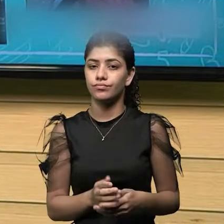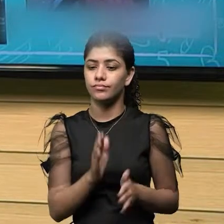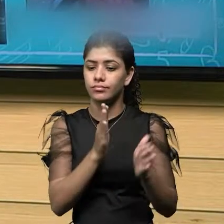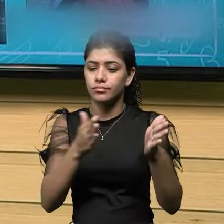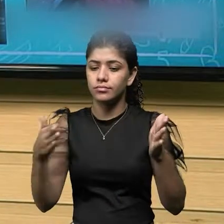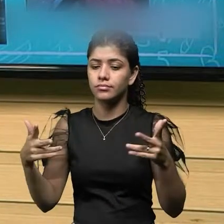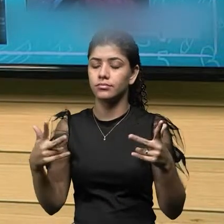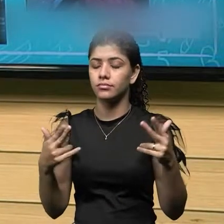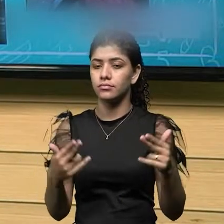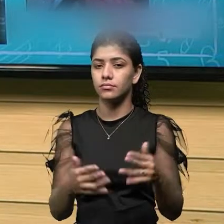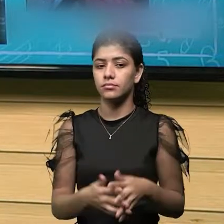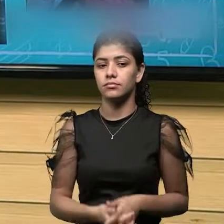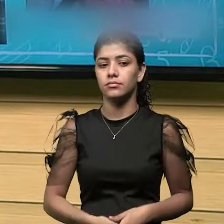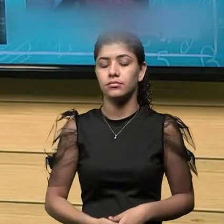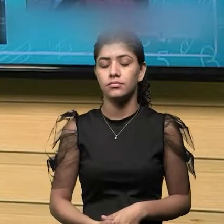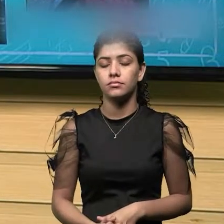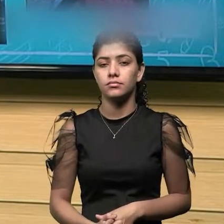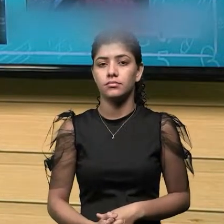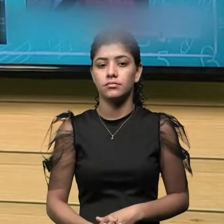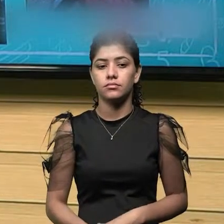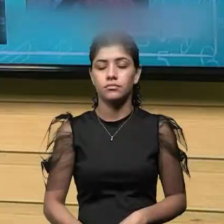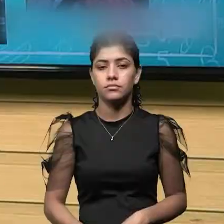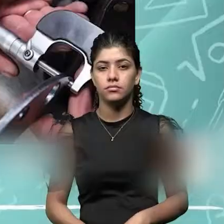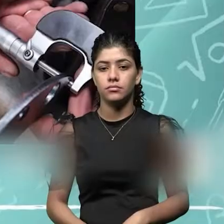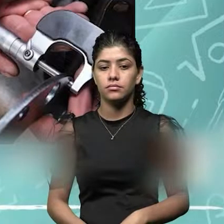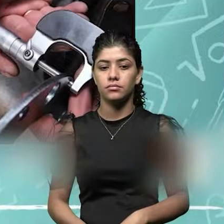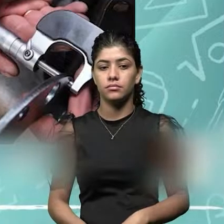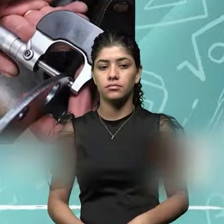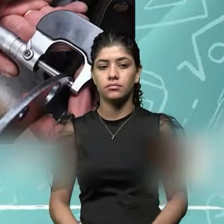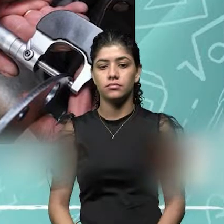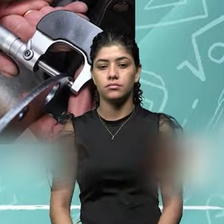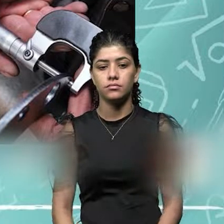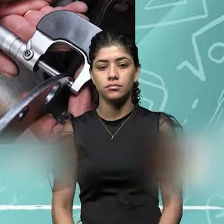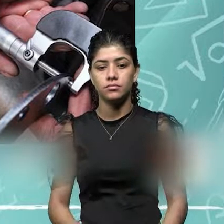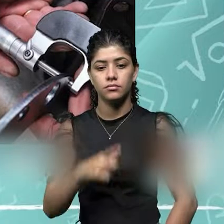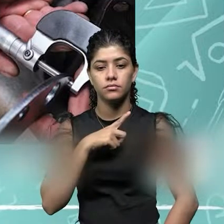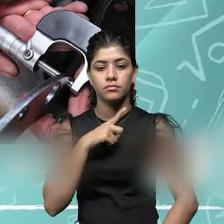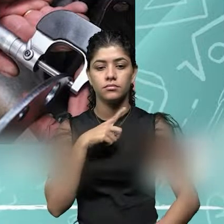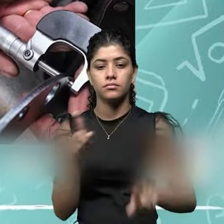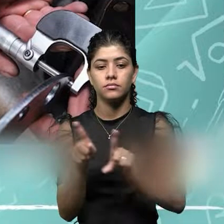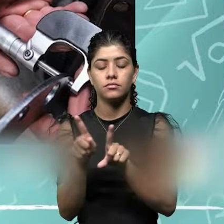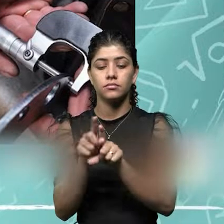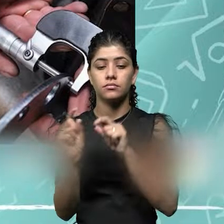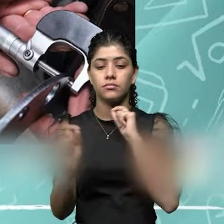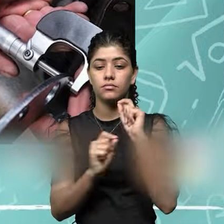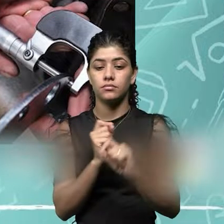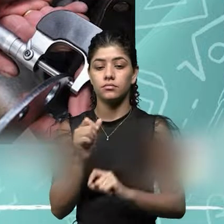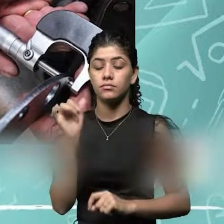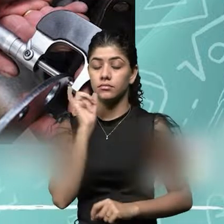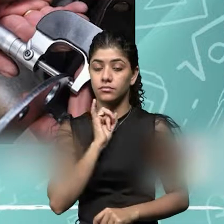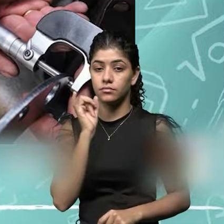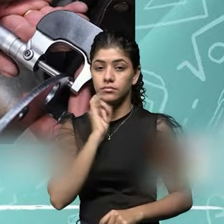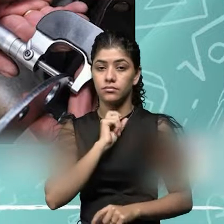E aí, o que fica são os micrômetros. E aqui também nós temos alguns exemplos